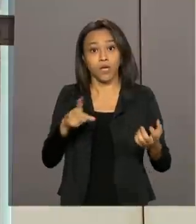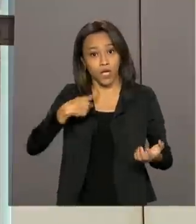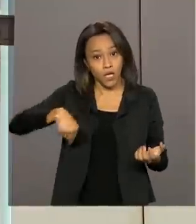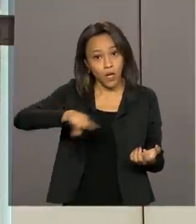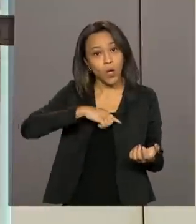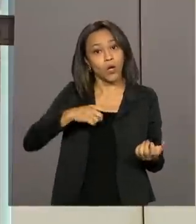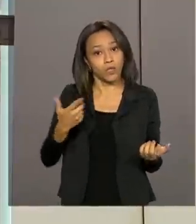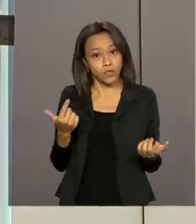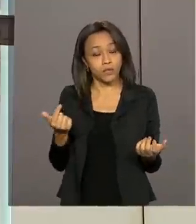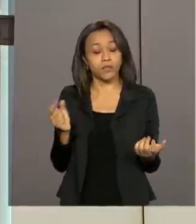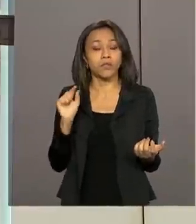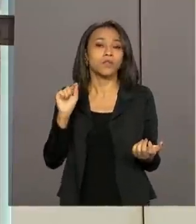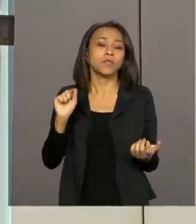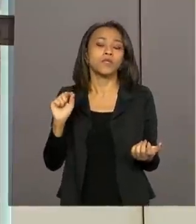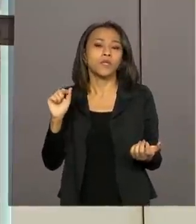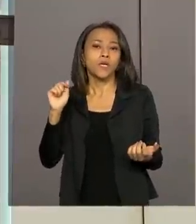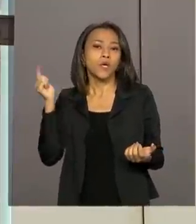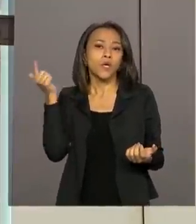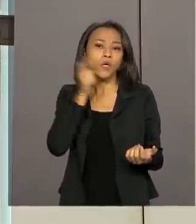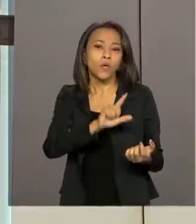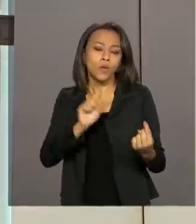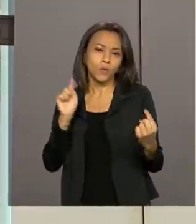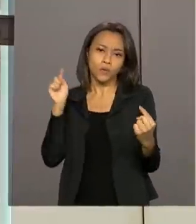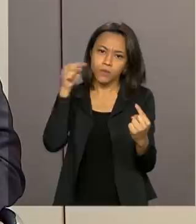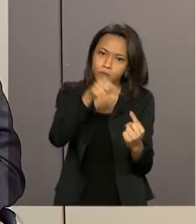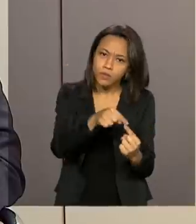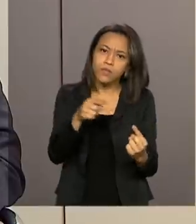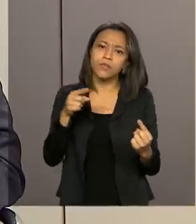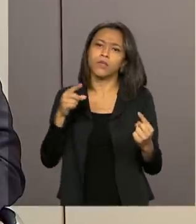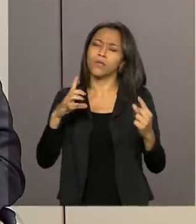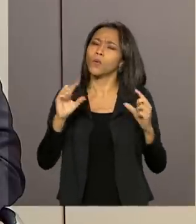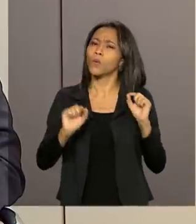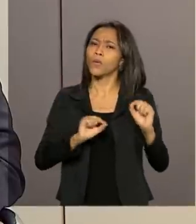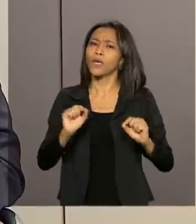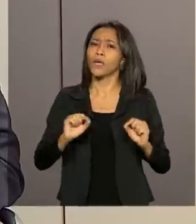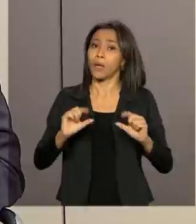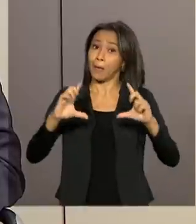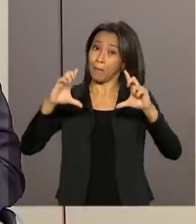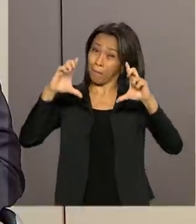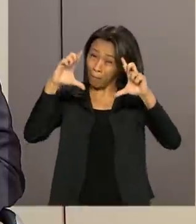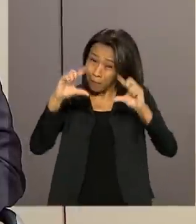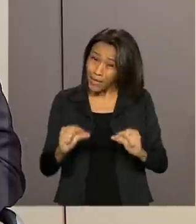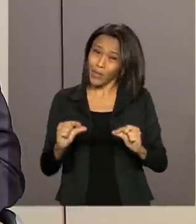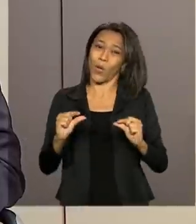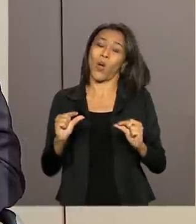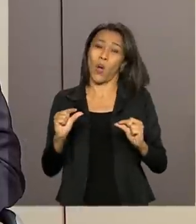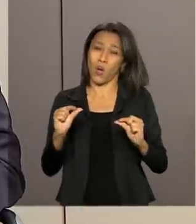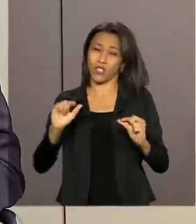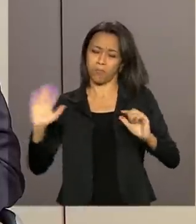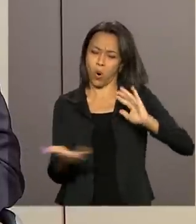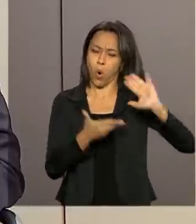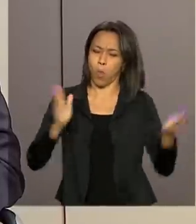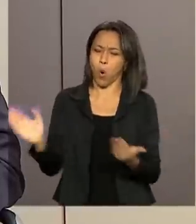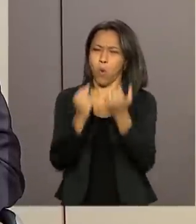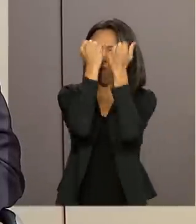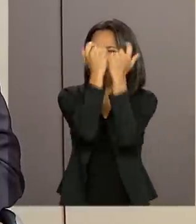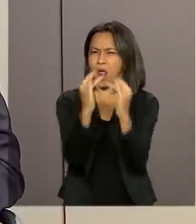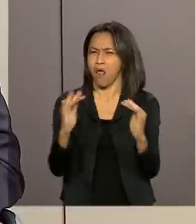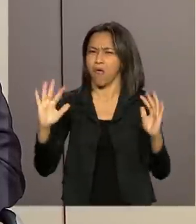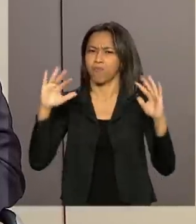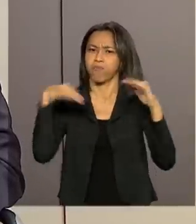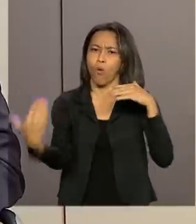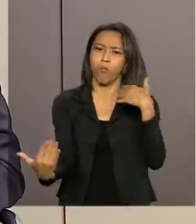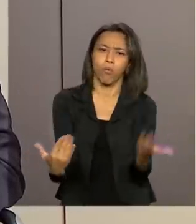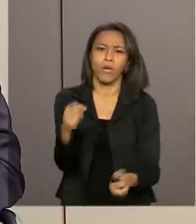gente logre atingir índices menores do que os índices de desmatamento e queimadas que nós